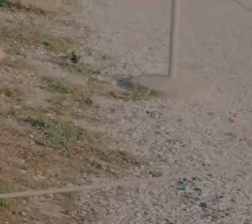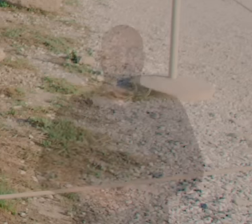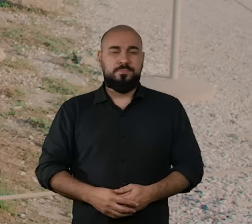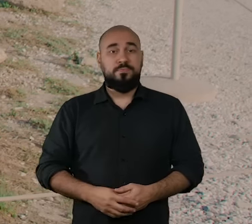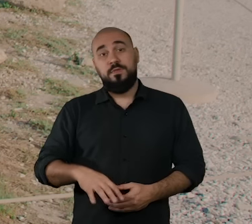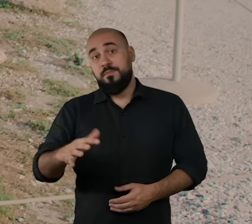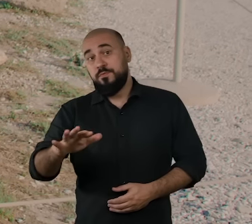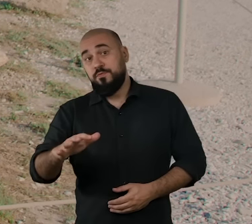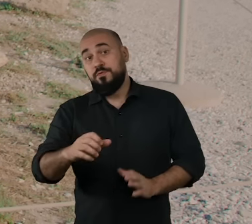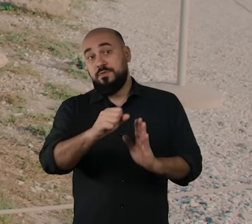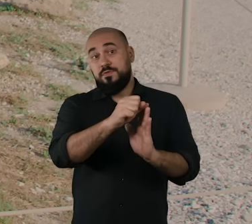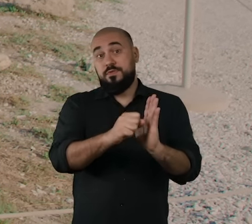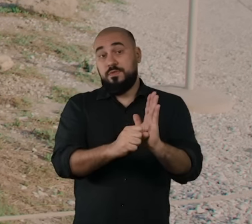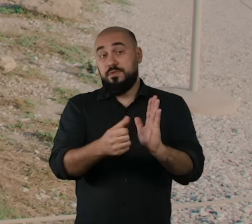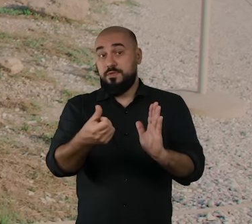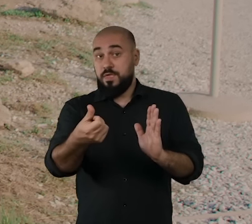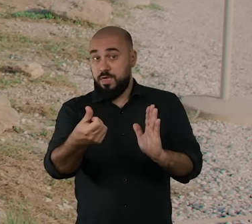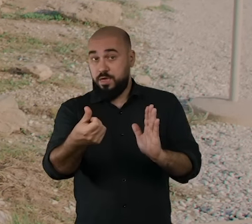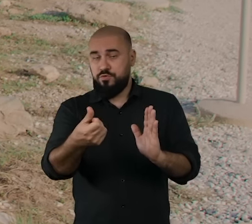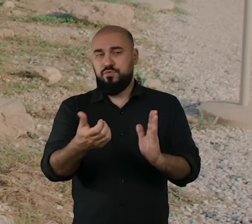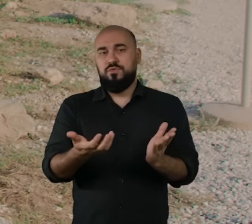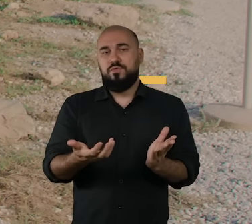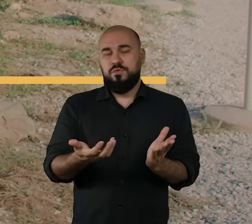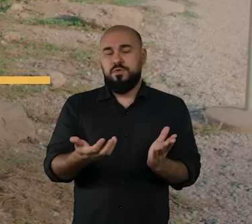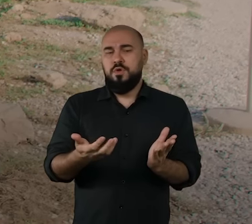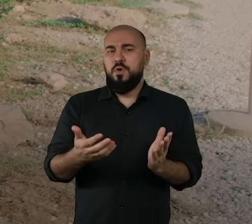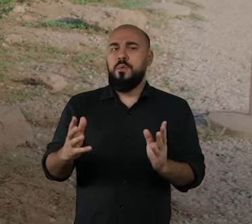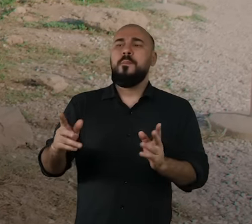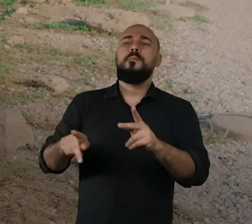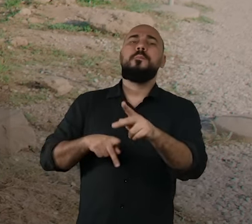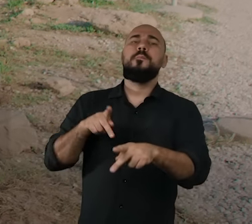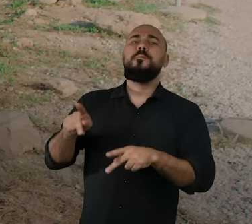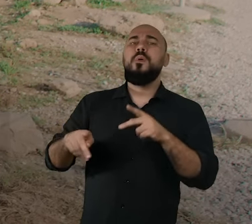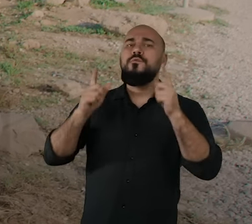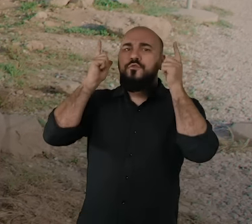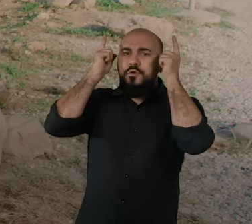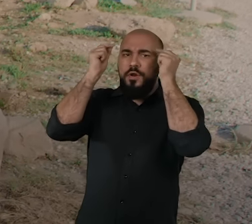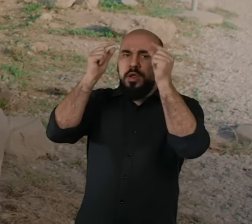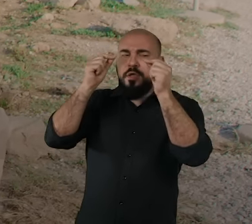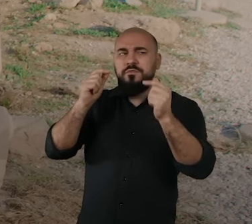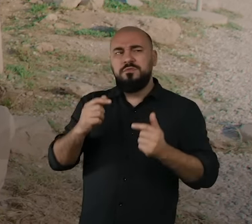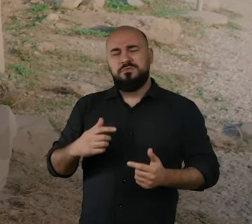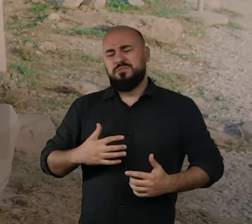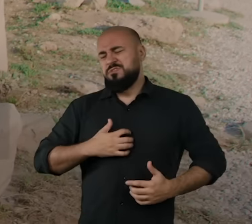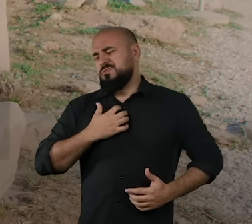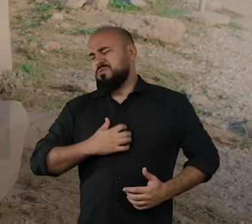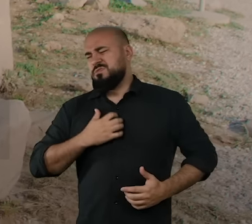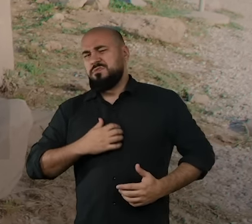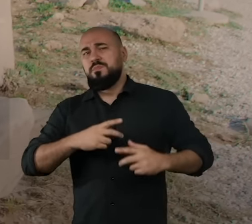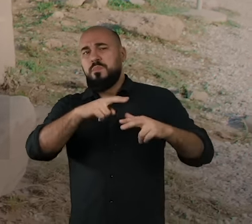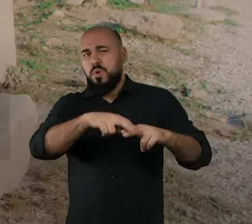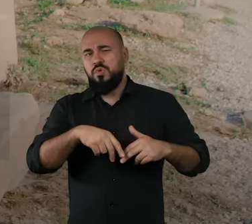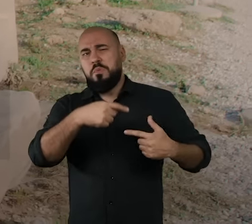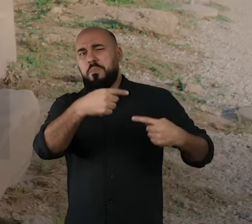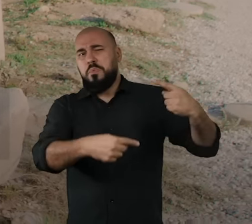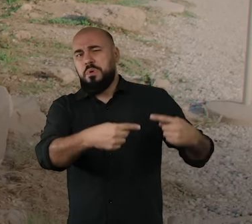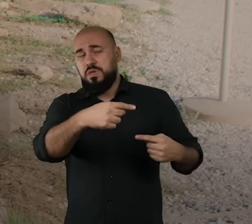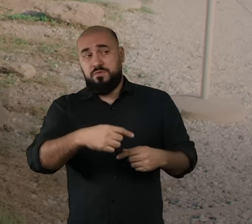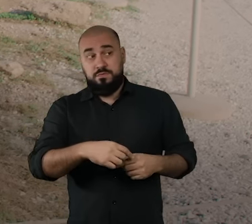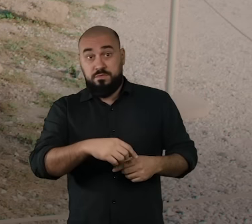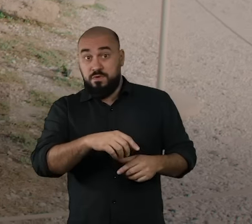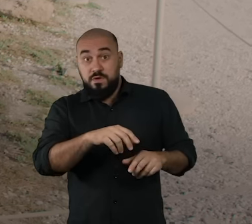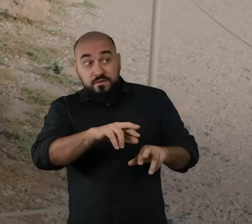Por volta do VI século a.C., o povo grego estava insatisfeito com a política vigente. Vários